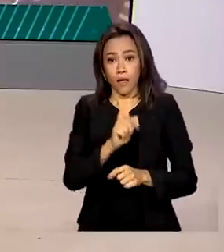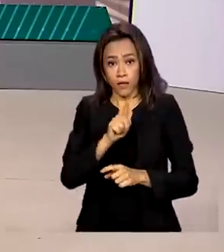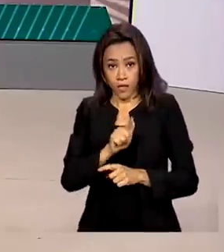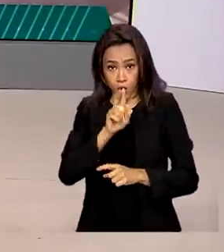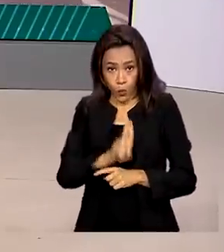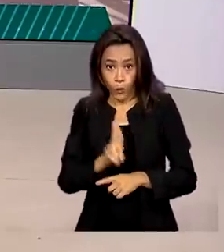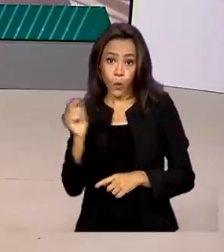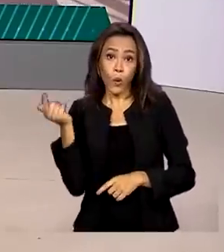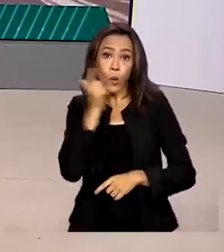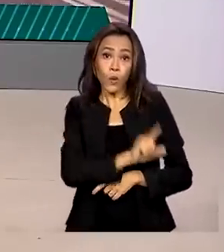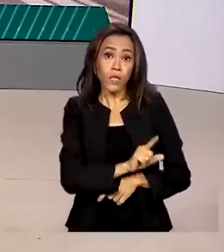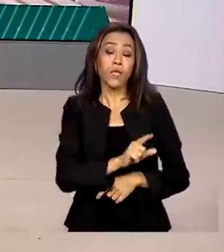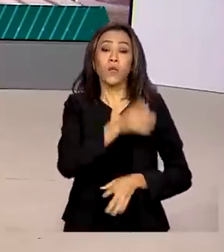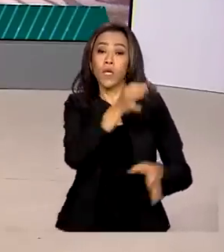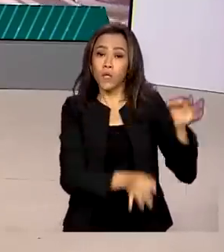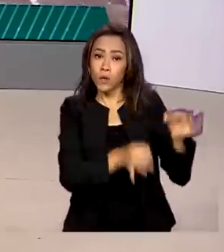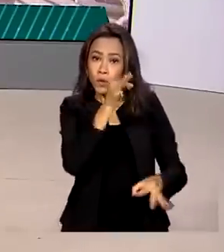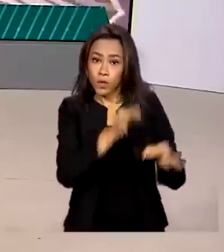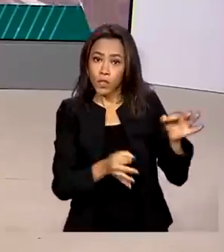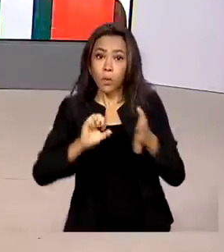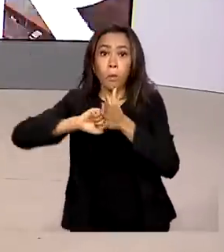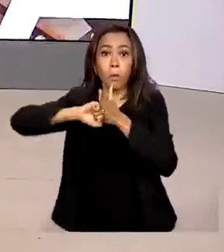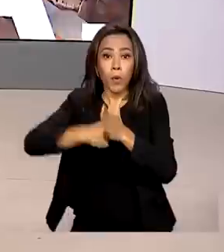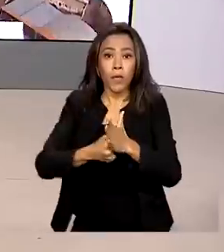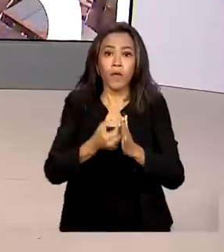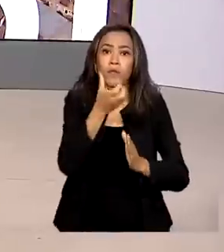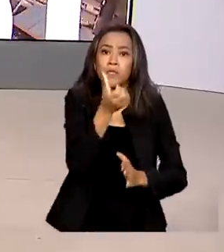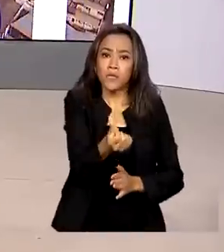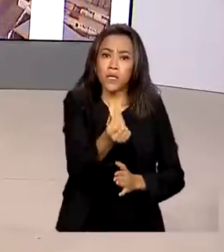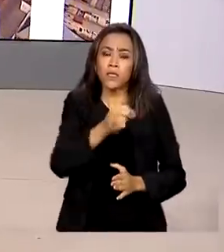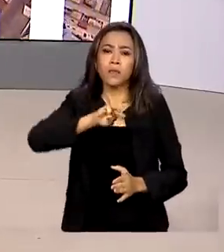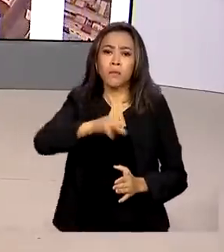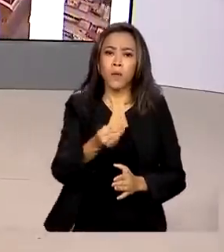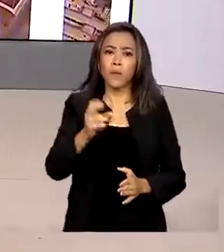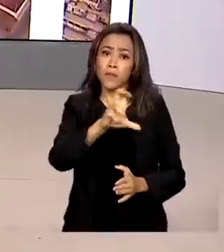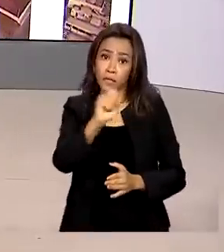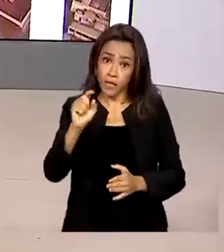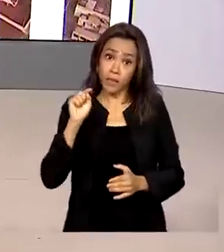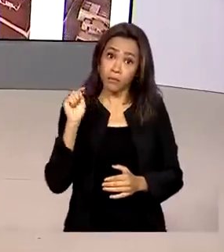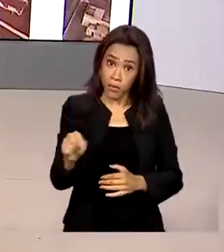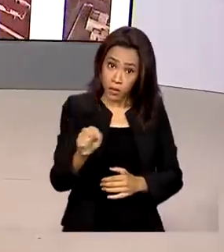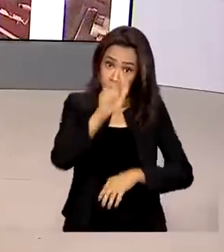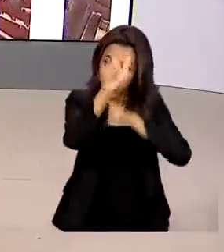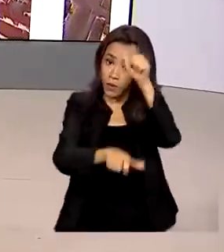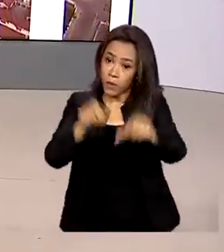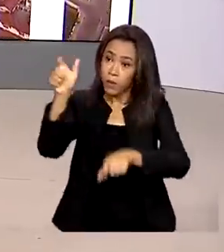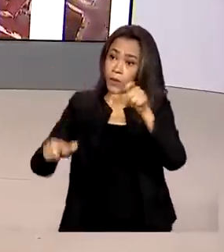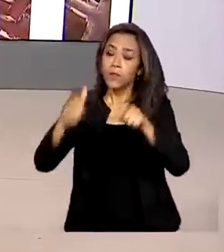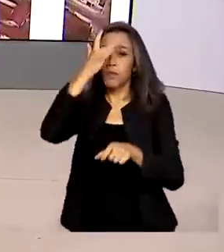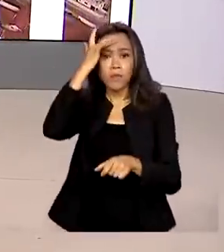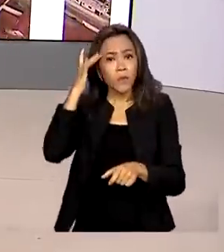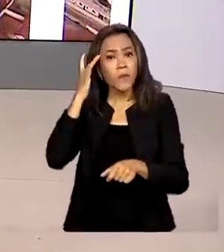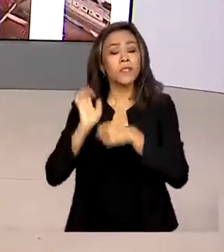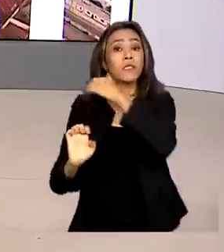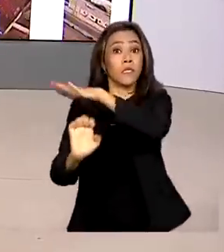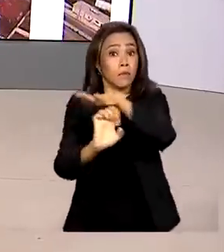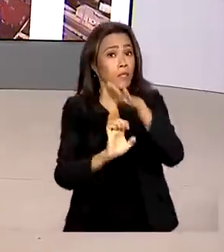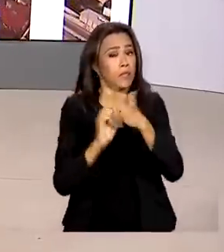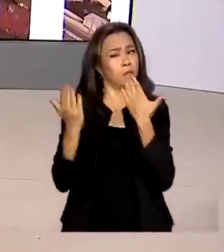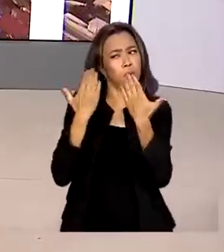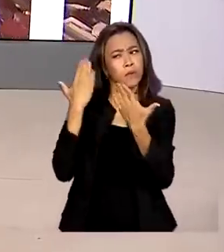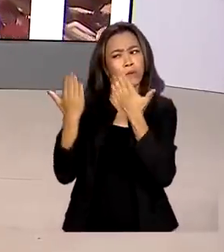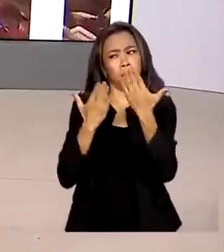na Justiça o bloqueio de mais de 6 milhões e meio de reais em bens de pessoas e empresas suspeitas de